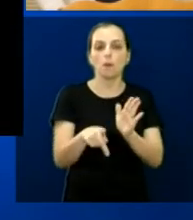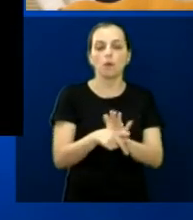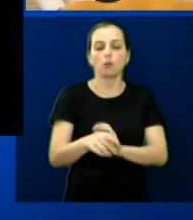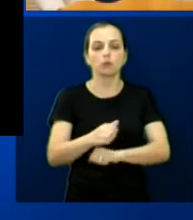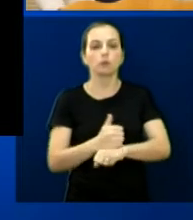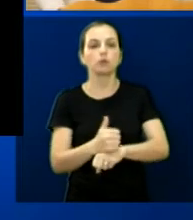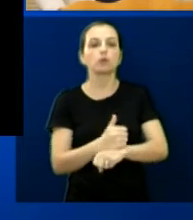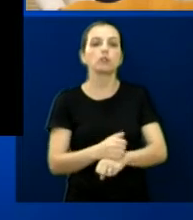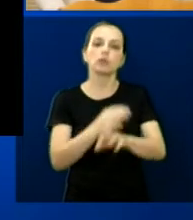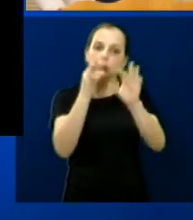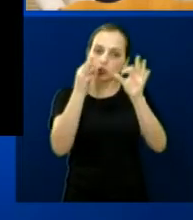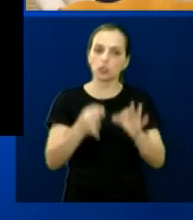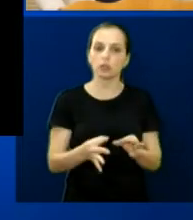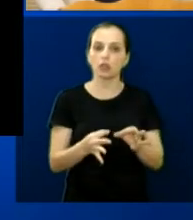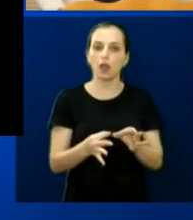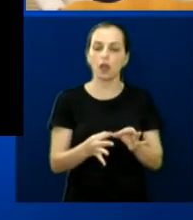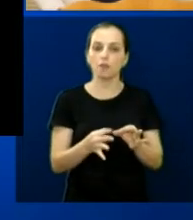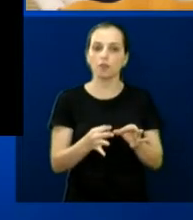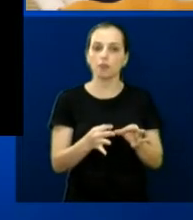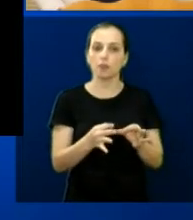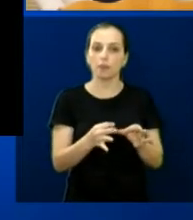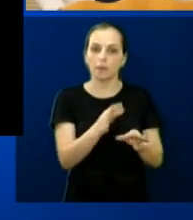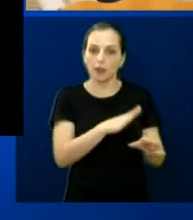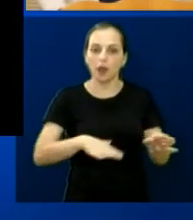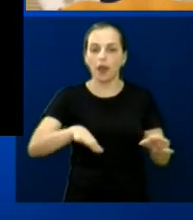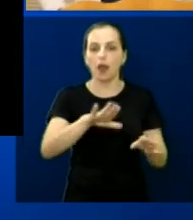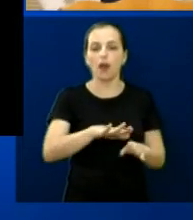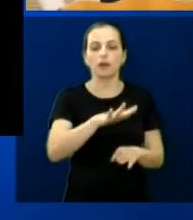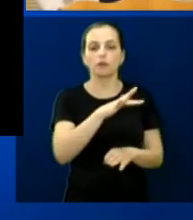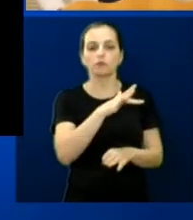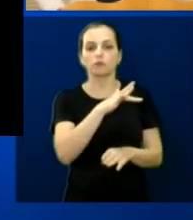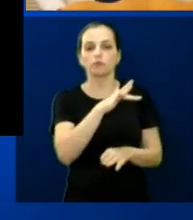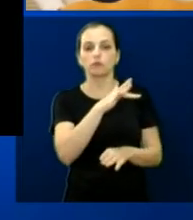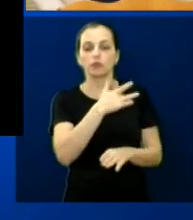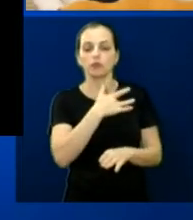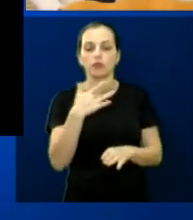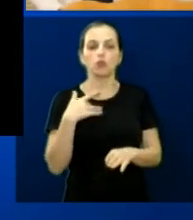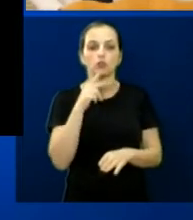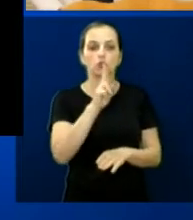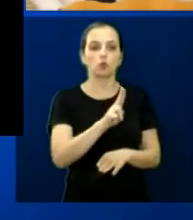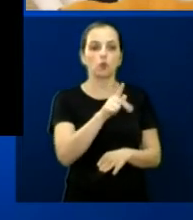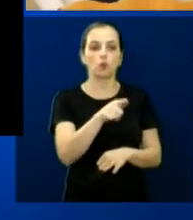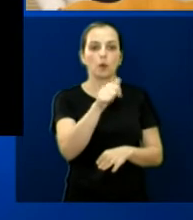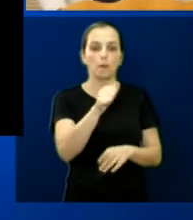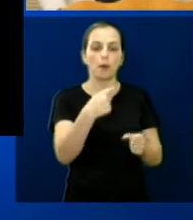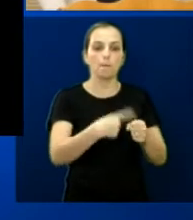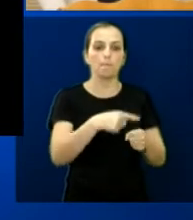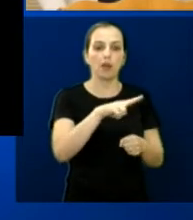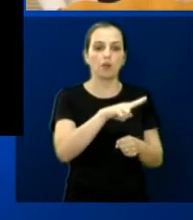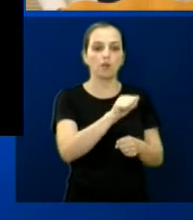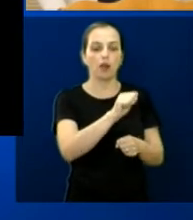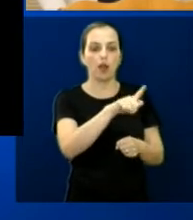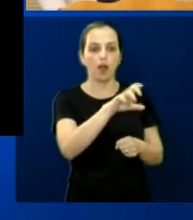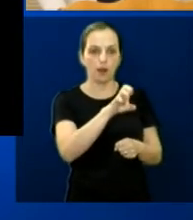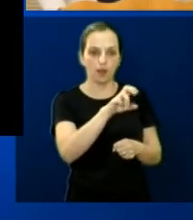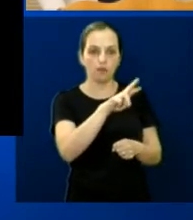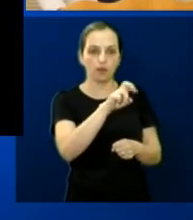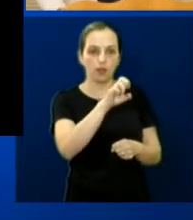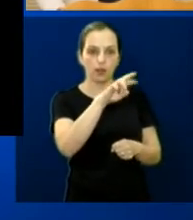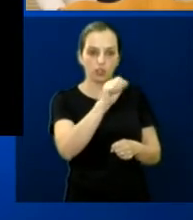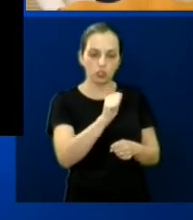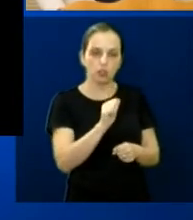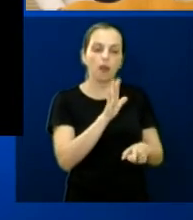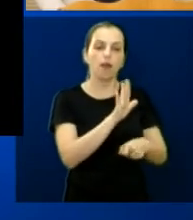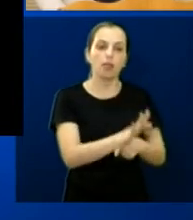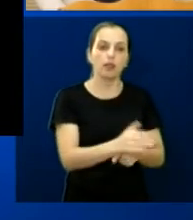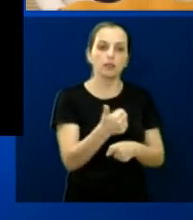atendimento Nefalia de Oliveira Lauar, conhecida como UPA do Vale Verde, atende cerca de 170 moradores por dia da região do Selmidei,